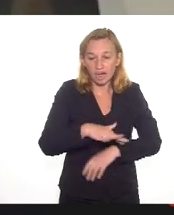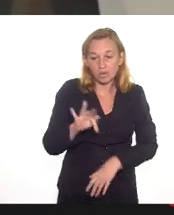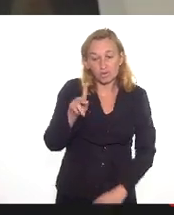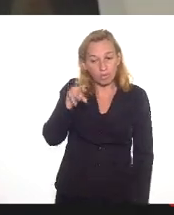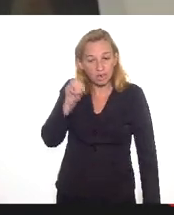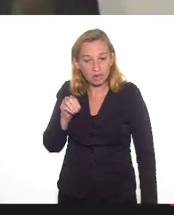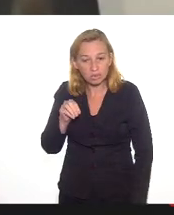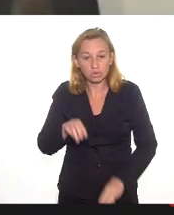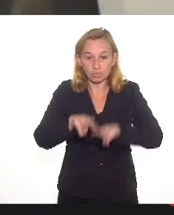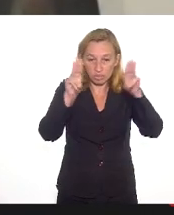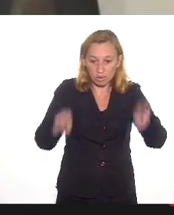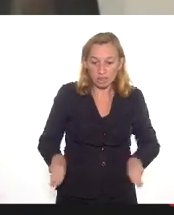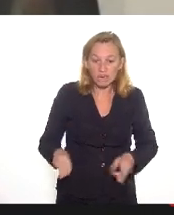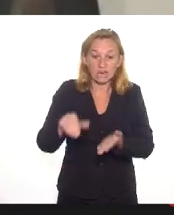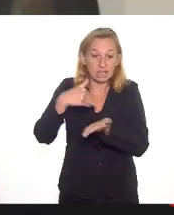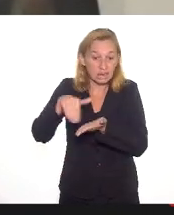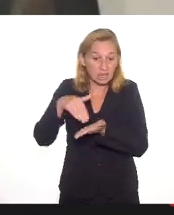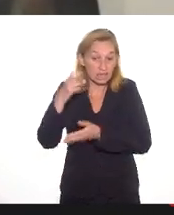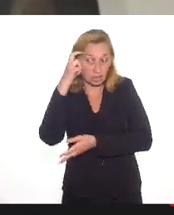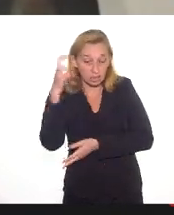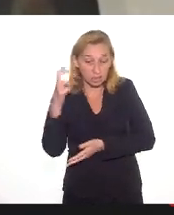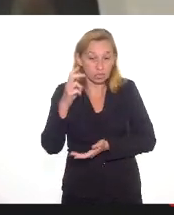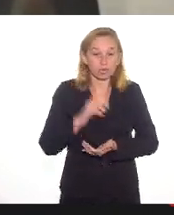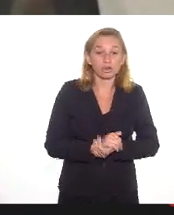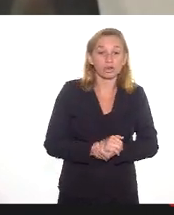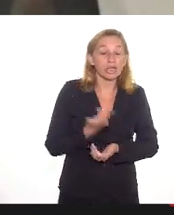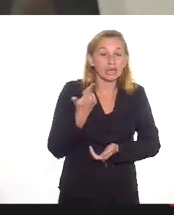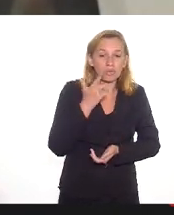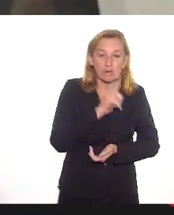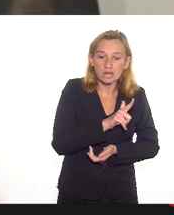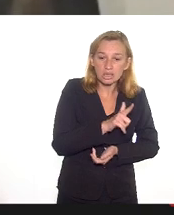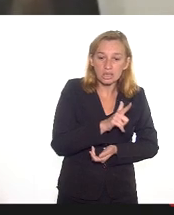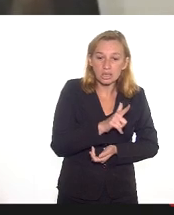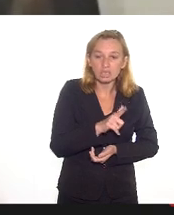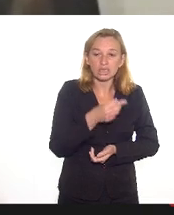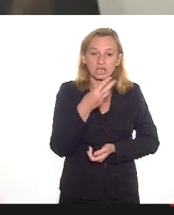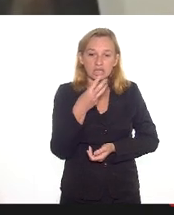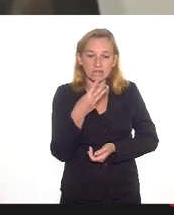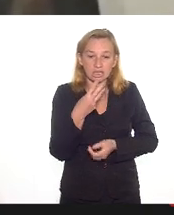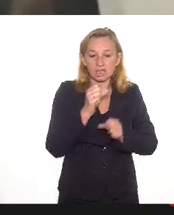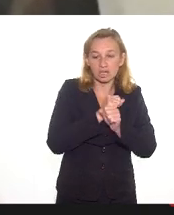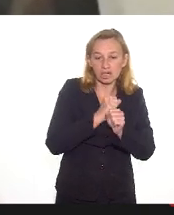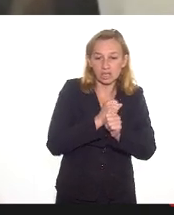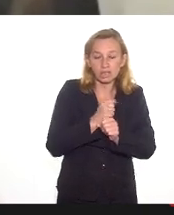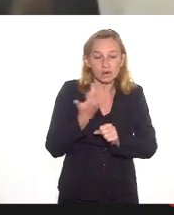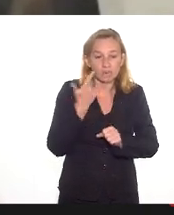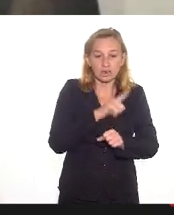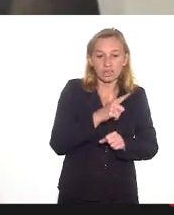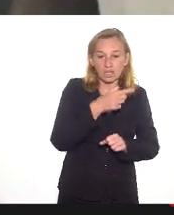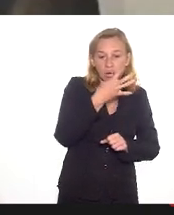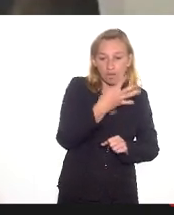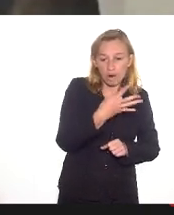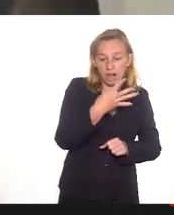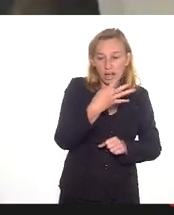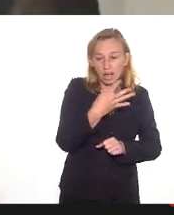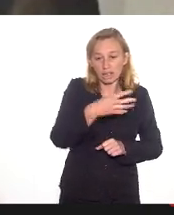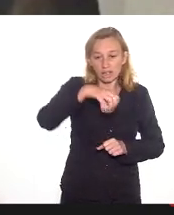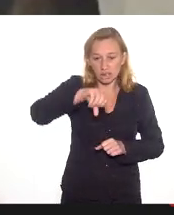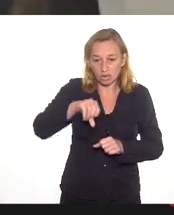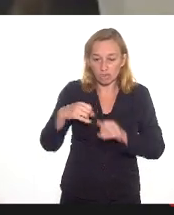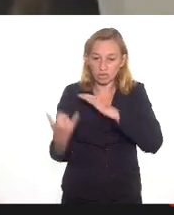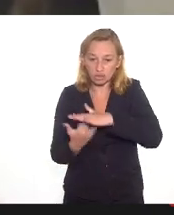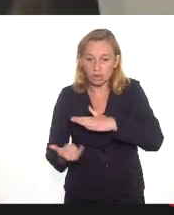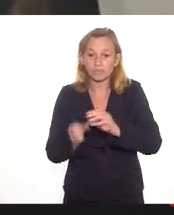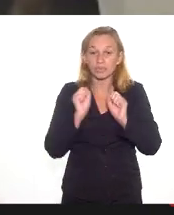de museus pela Secretaria de Cultura e conseguimos nesses três anos contemplar 49 instituições. E